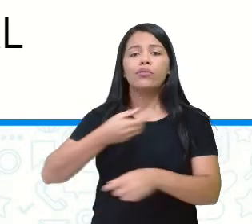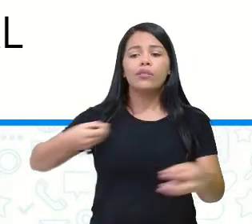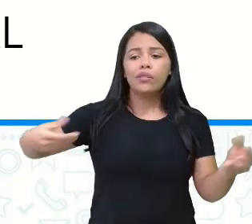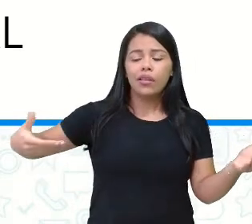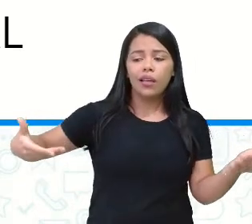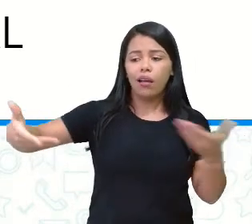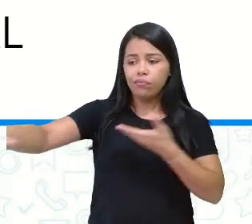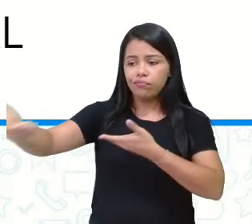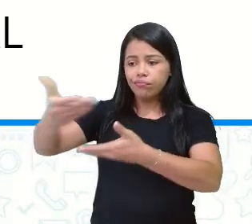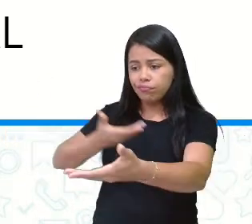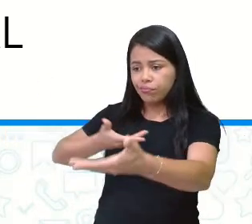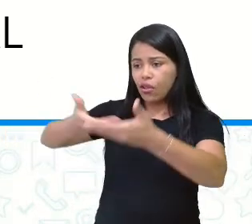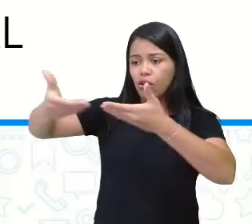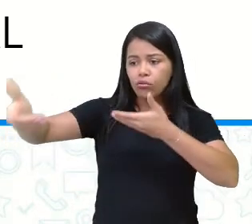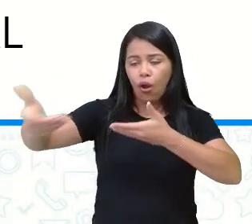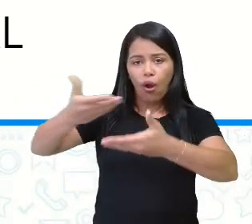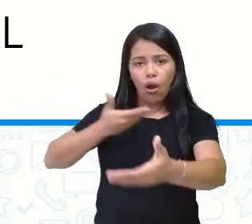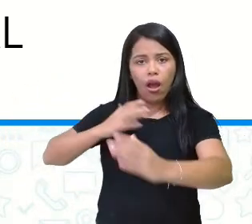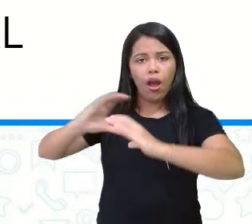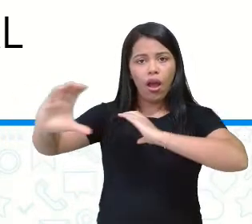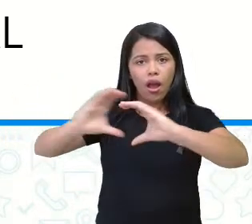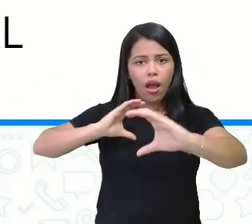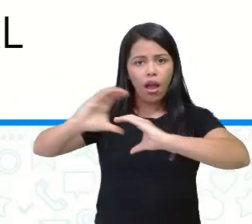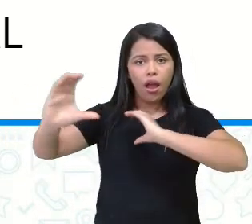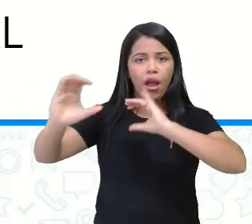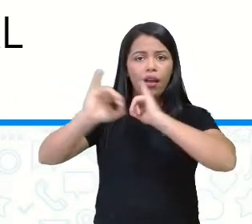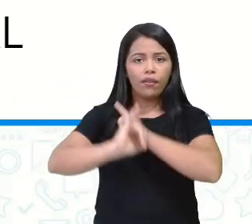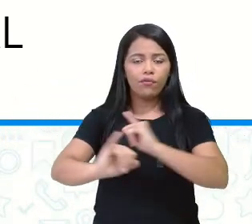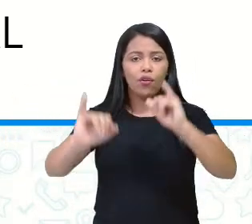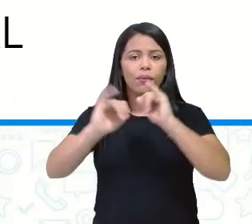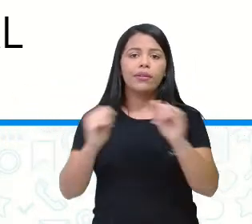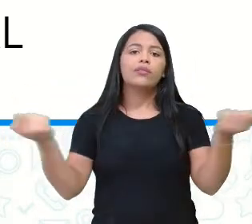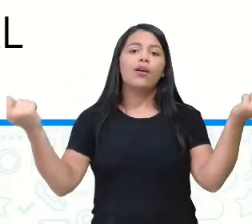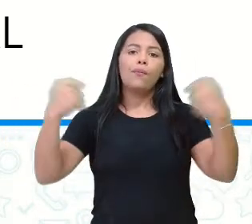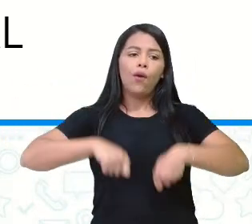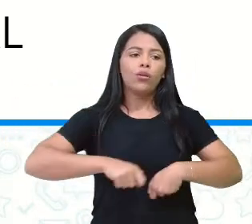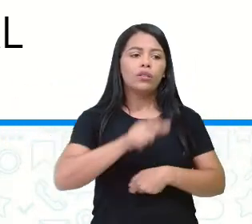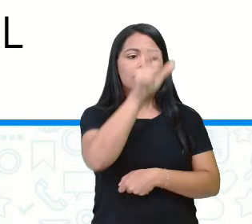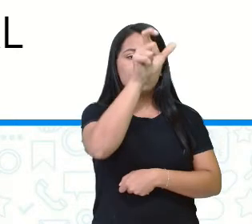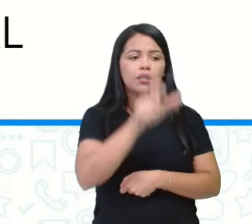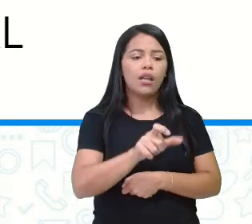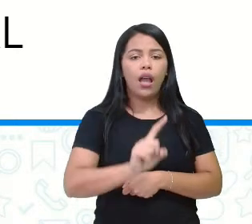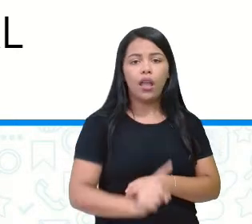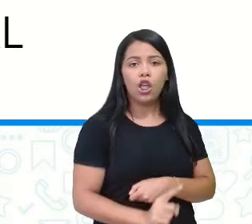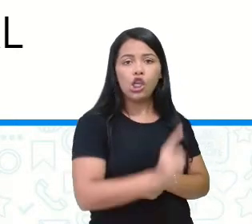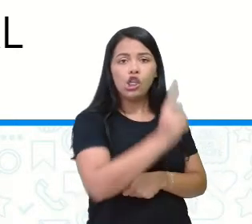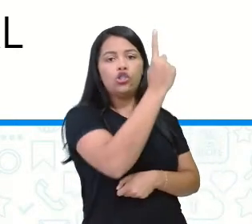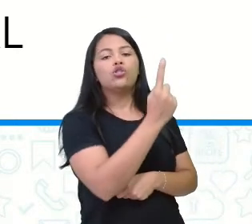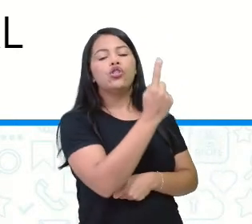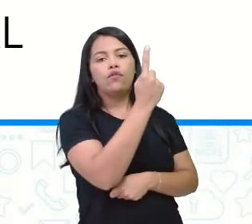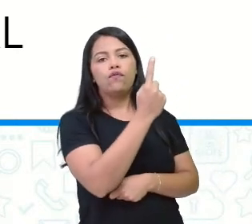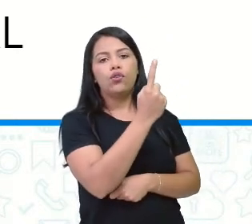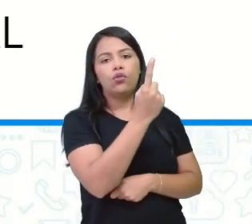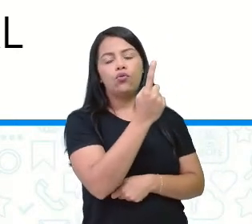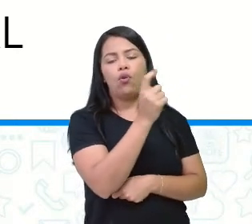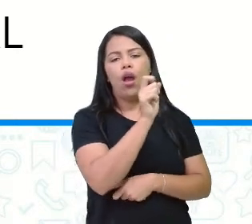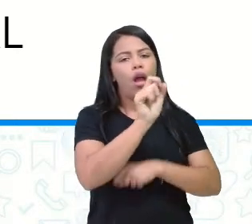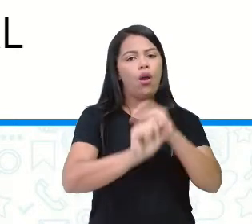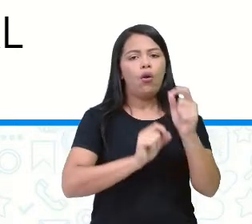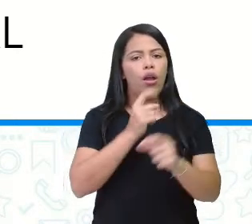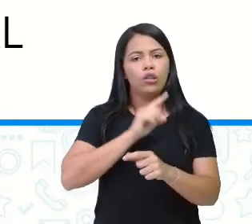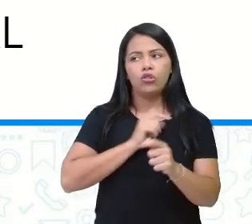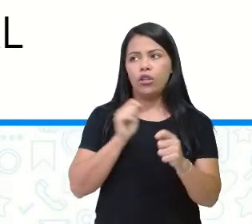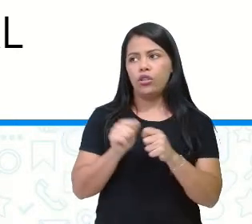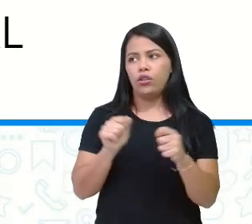podem ser individual ou podem ser social. Individual é aquele que a gente faz uma comunicação